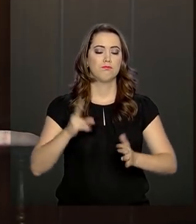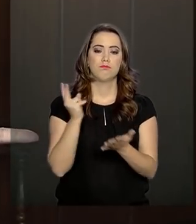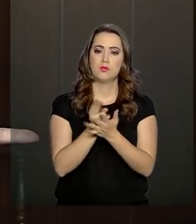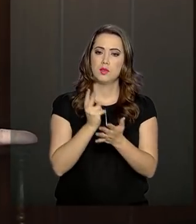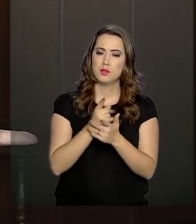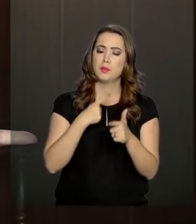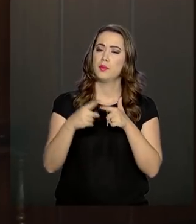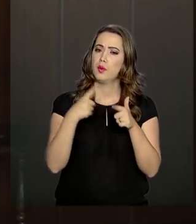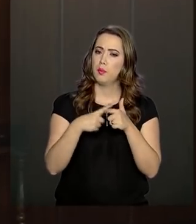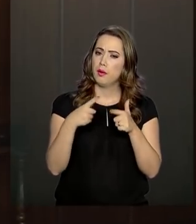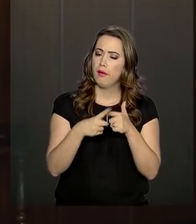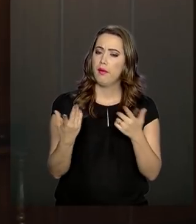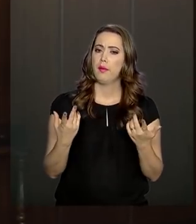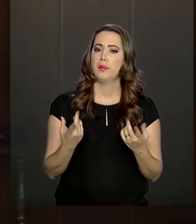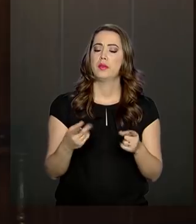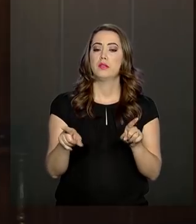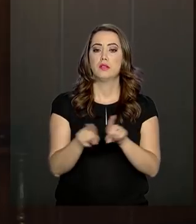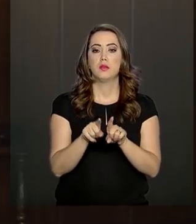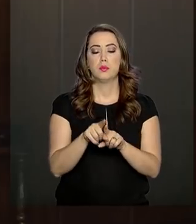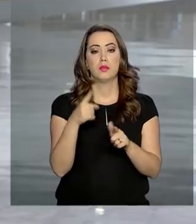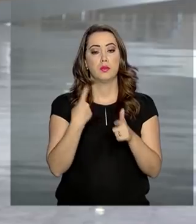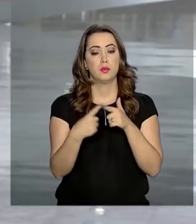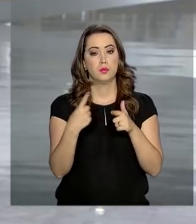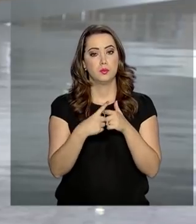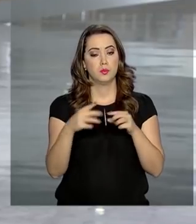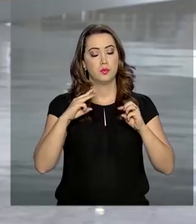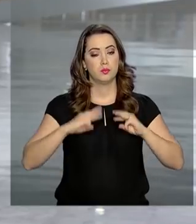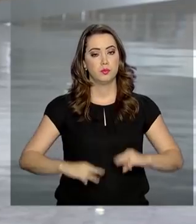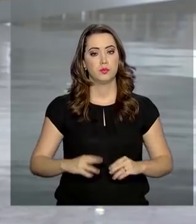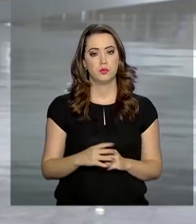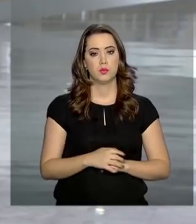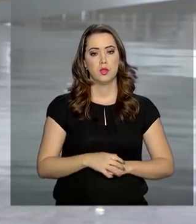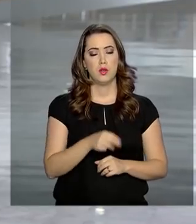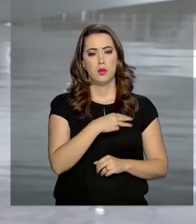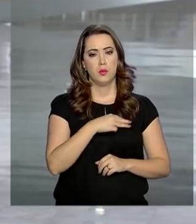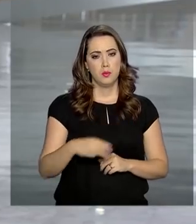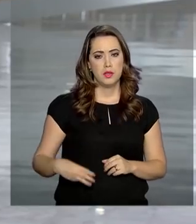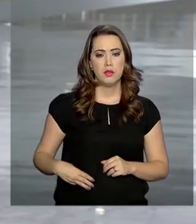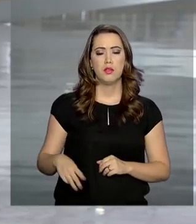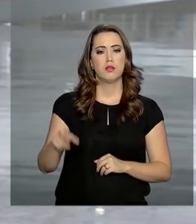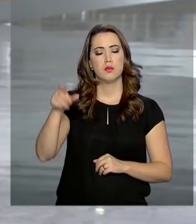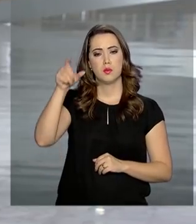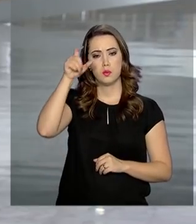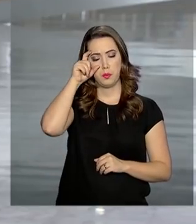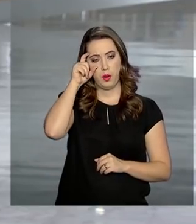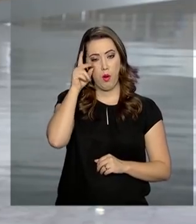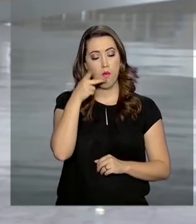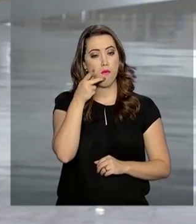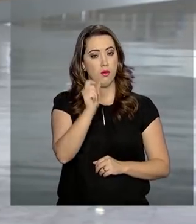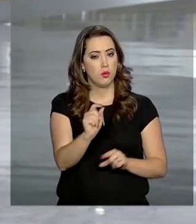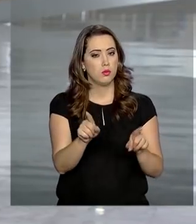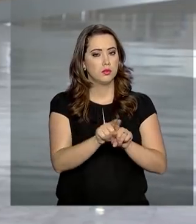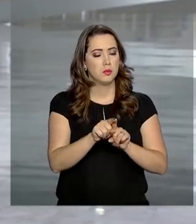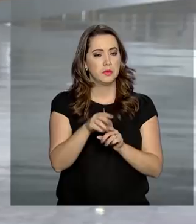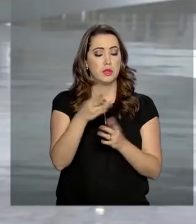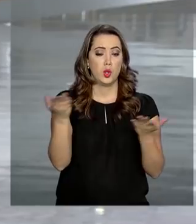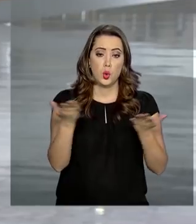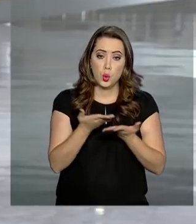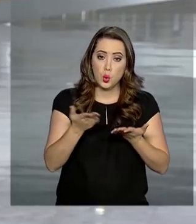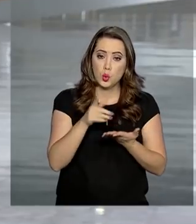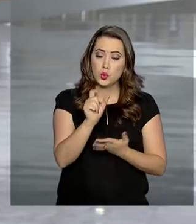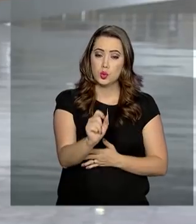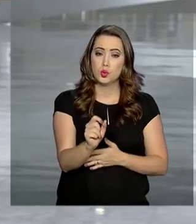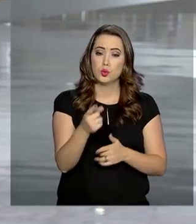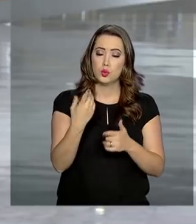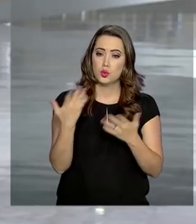financeira, além do problema moral. O ministro Paulo Guedes disse ainda que a Previdência atual, o